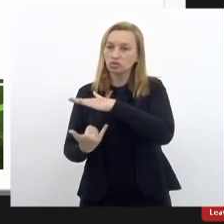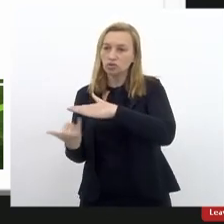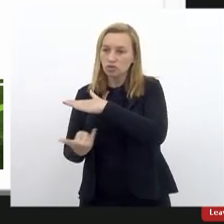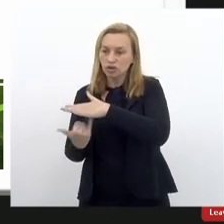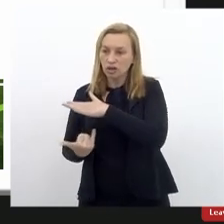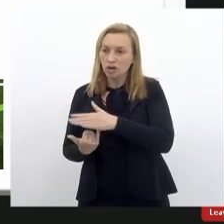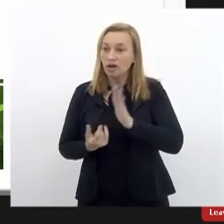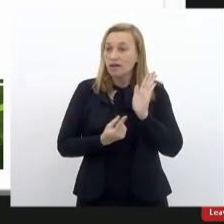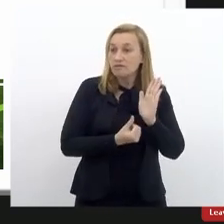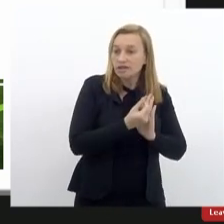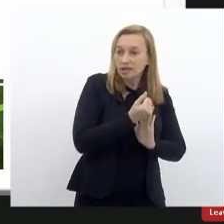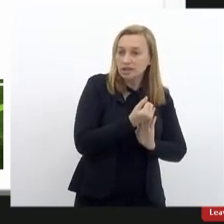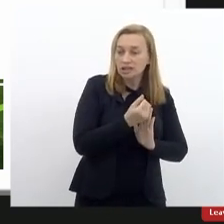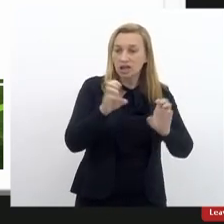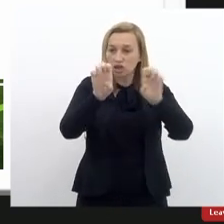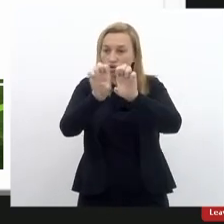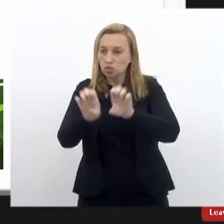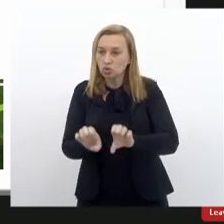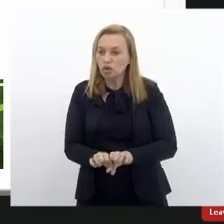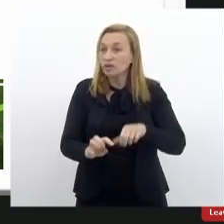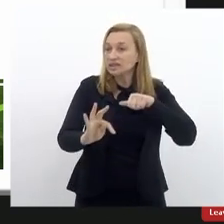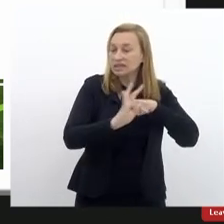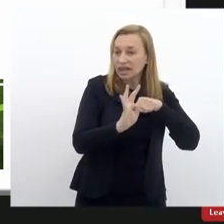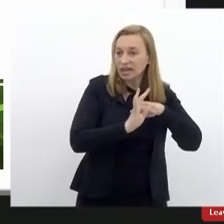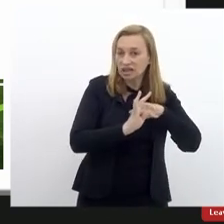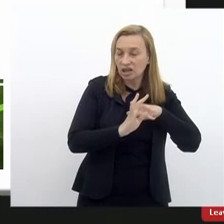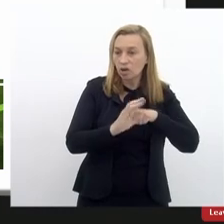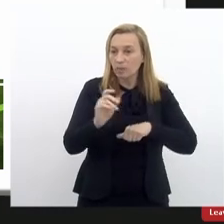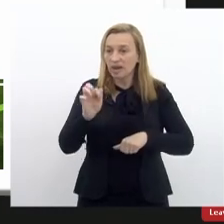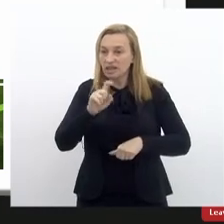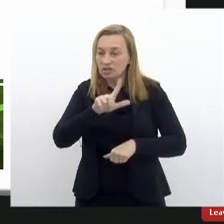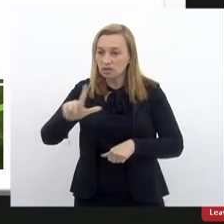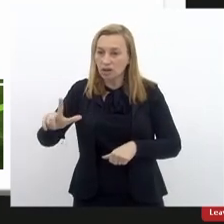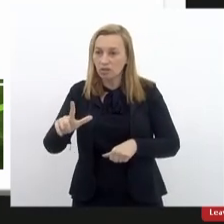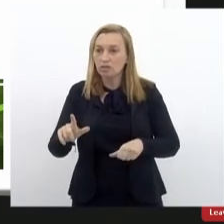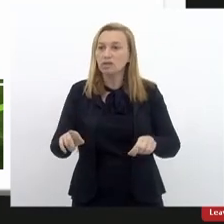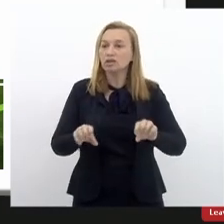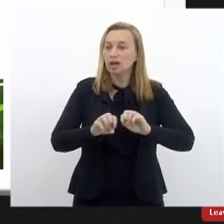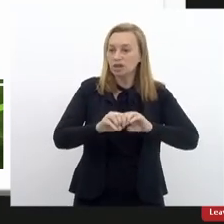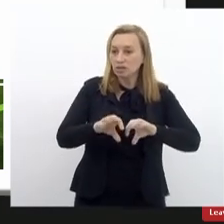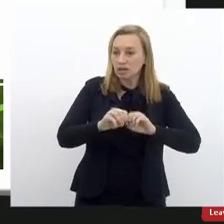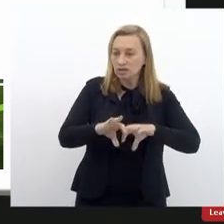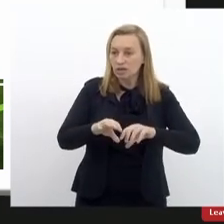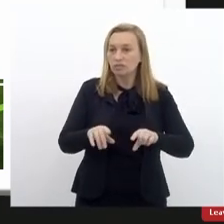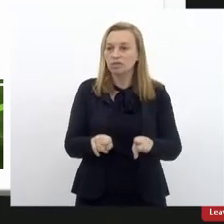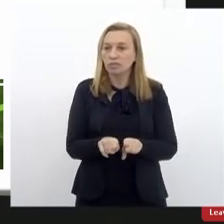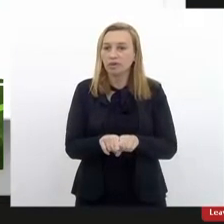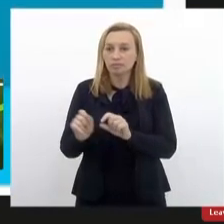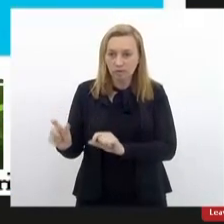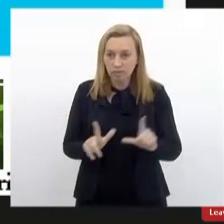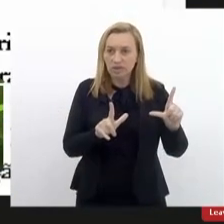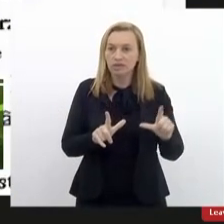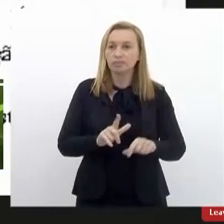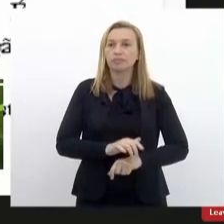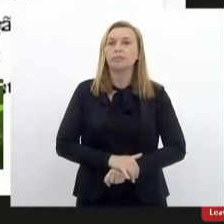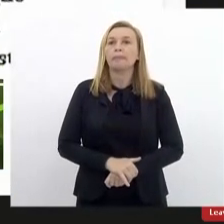a questão financeira-estrutural, a questão técnica-operacional e a questão educacional. Pode passar, por gentileza.